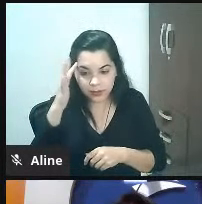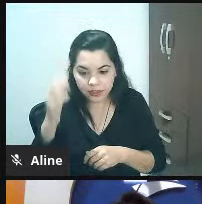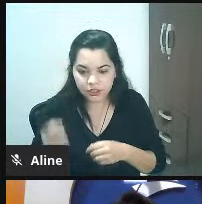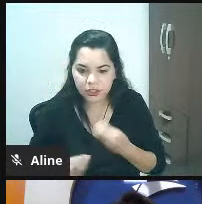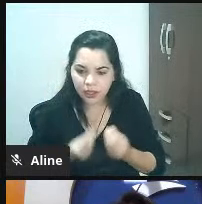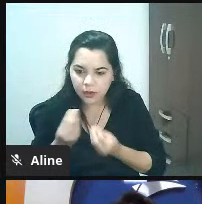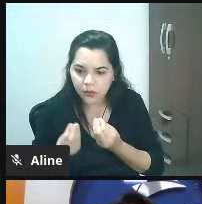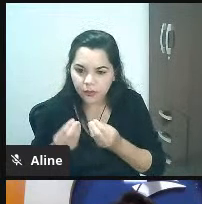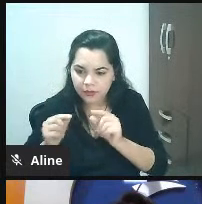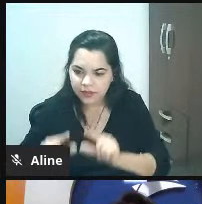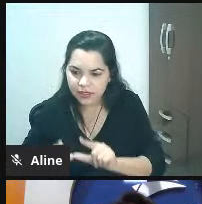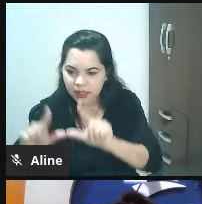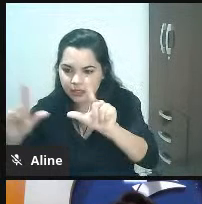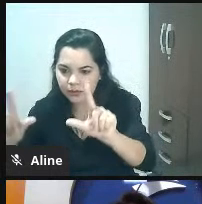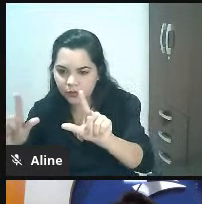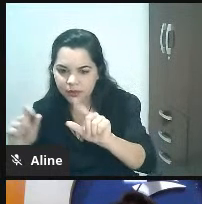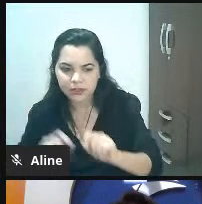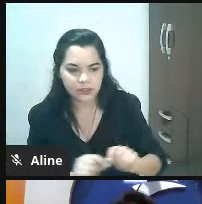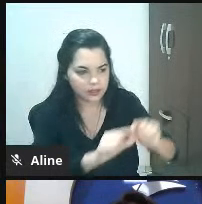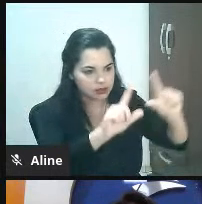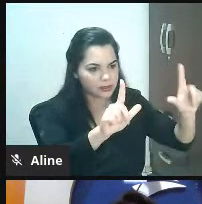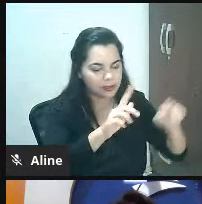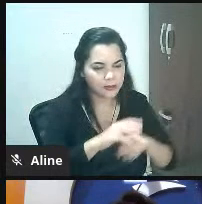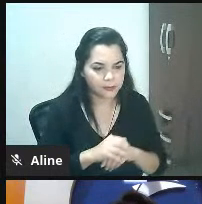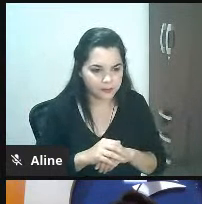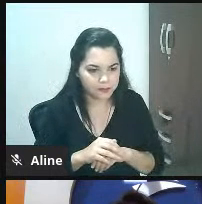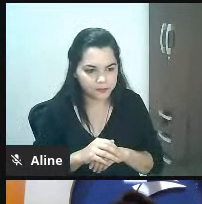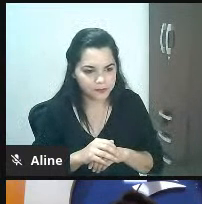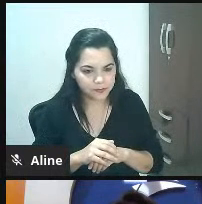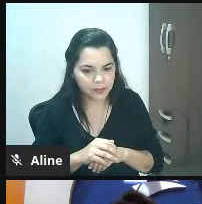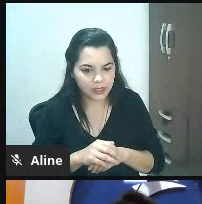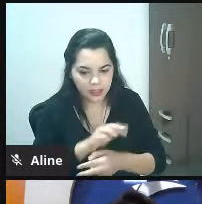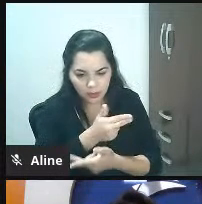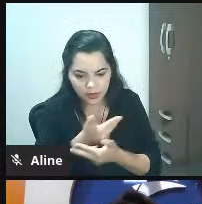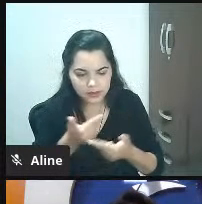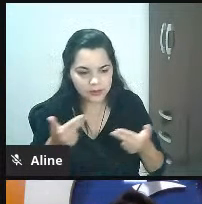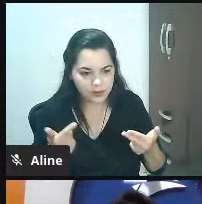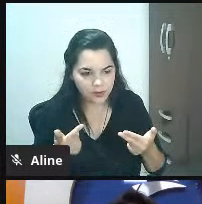eu componho elementos ali que vão chamar atenção do meu cliente